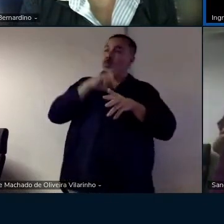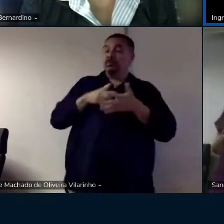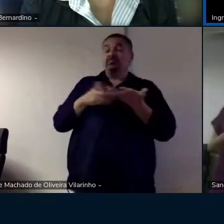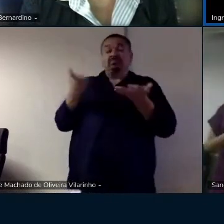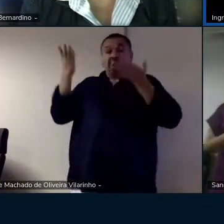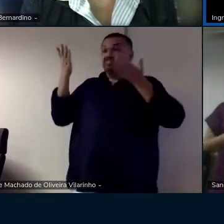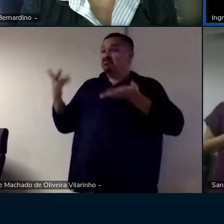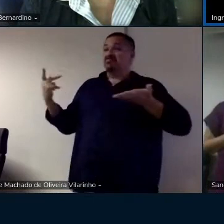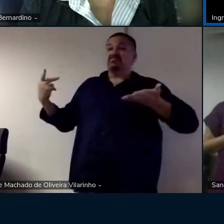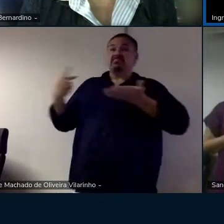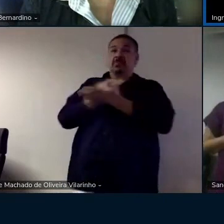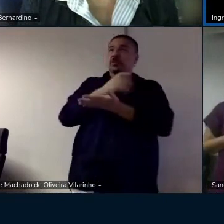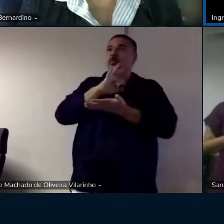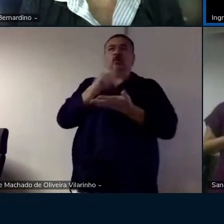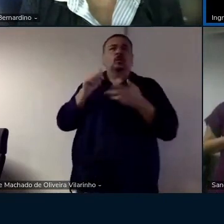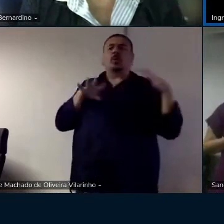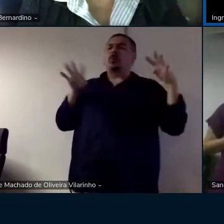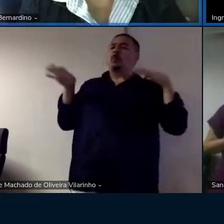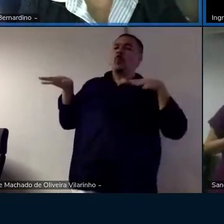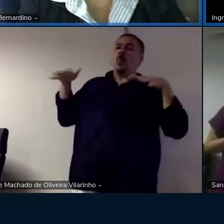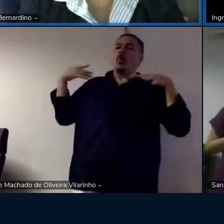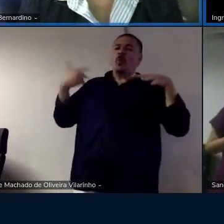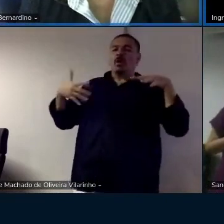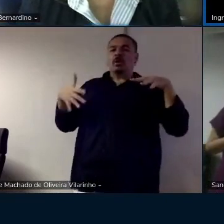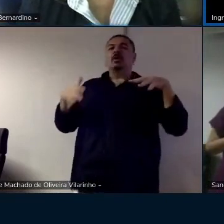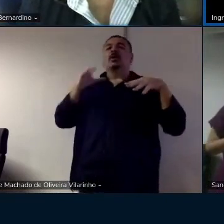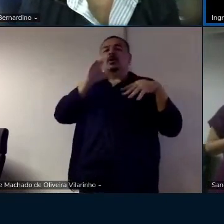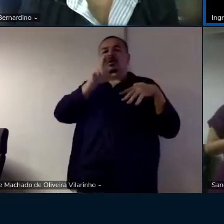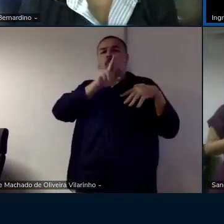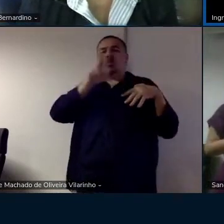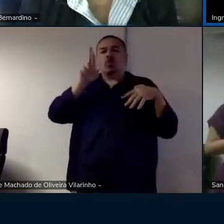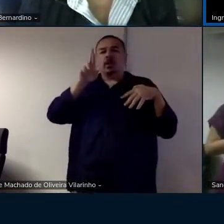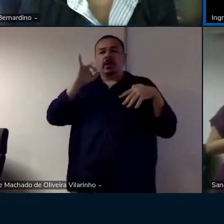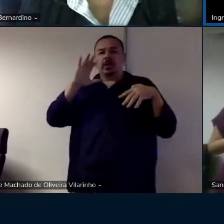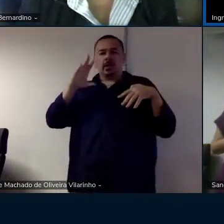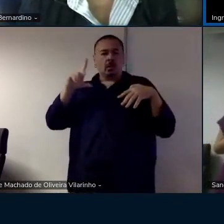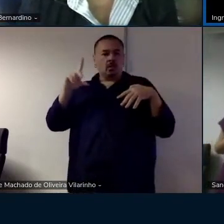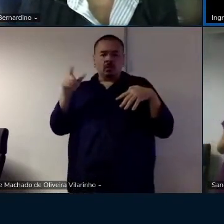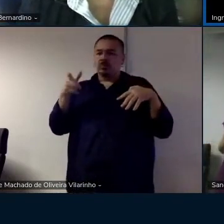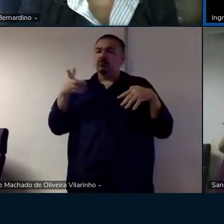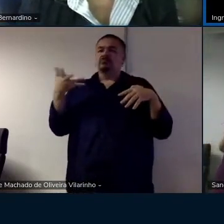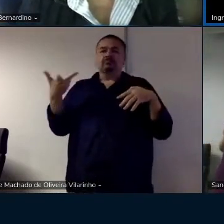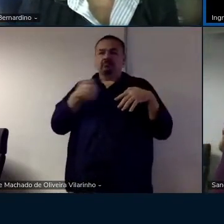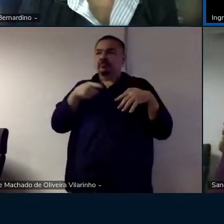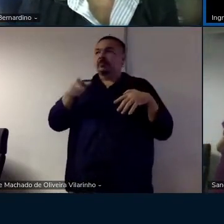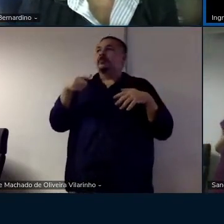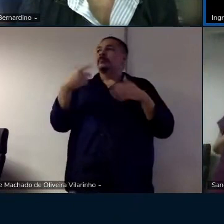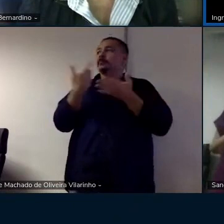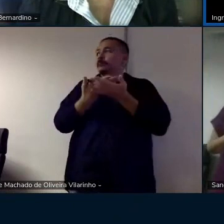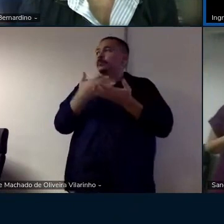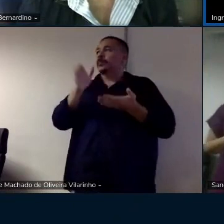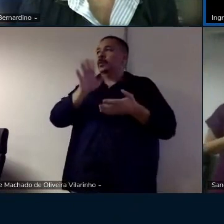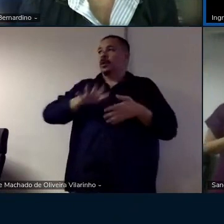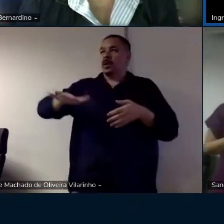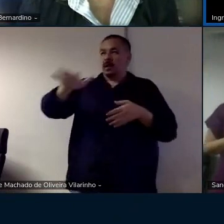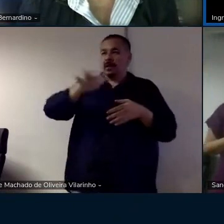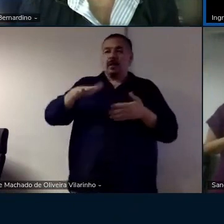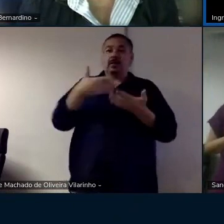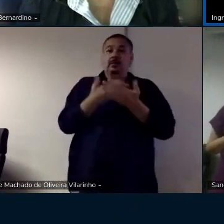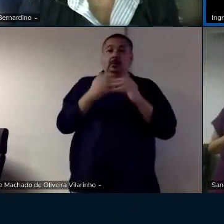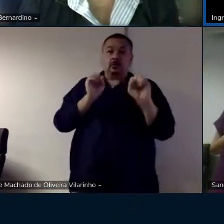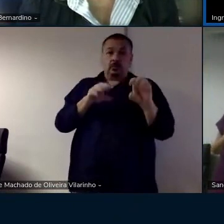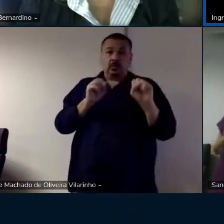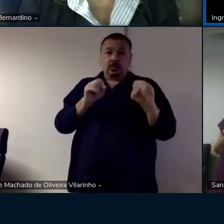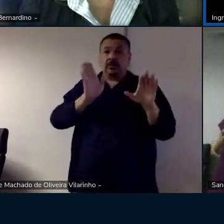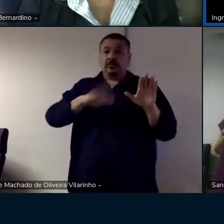aconteceu eles ficaram com o currículo ela ficou no grupo do currículo da educação infantil né conseguiu